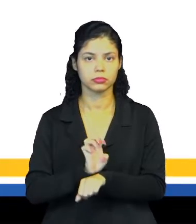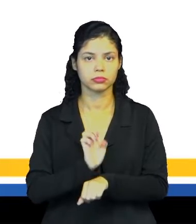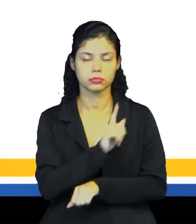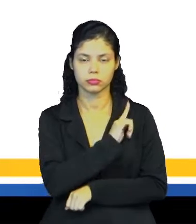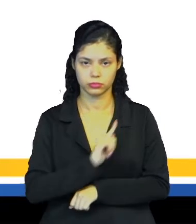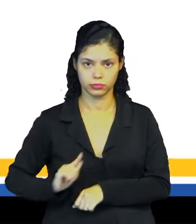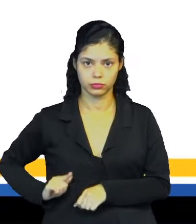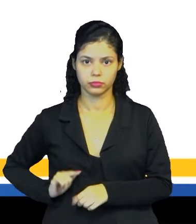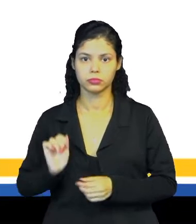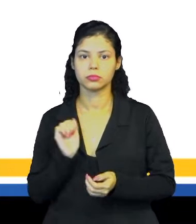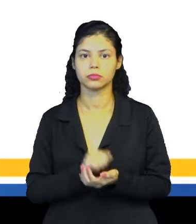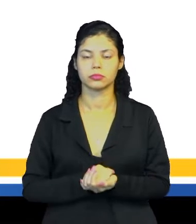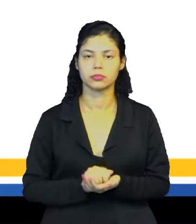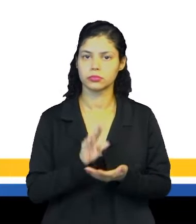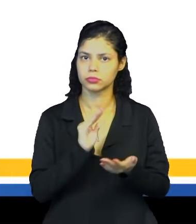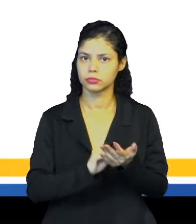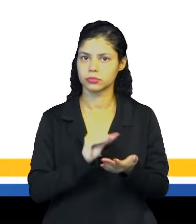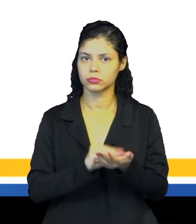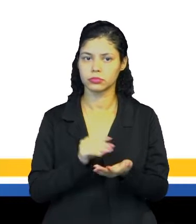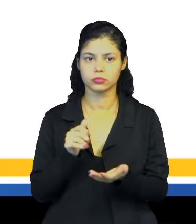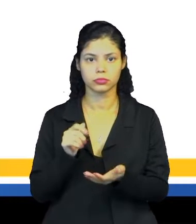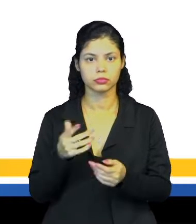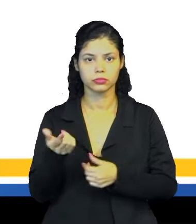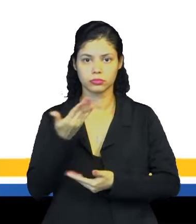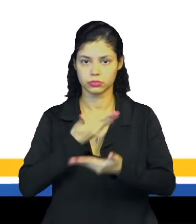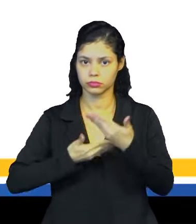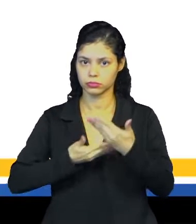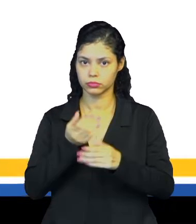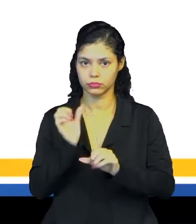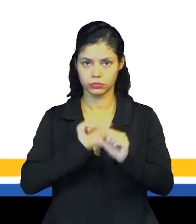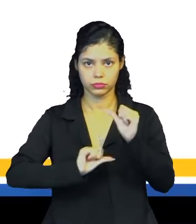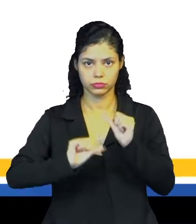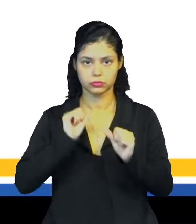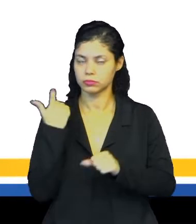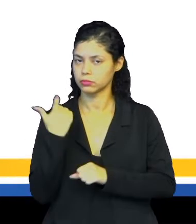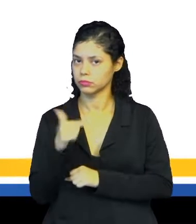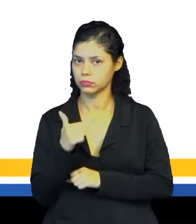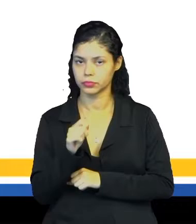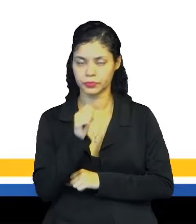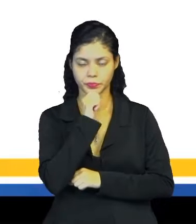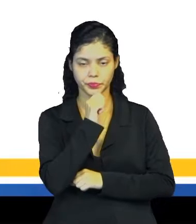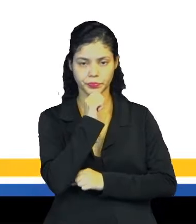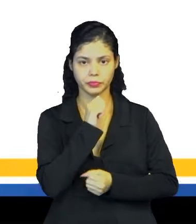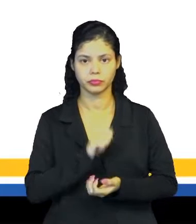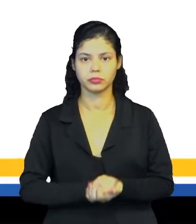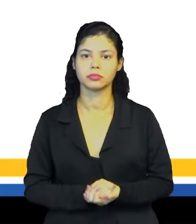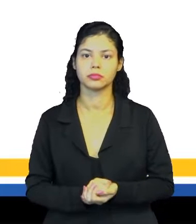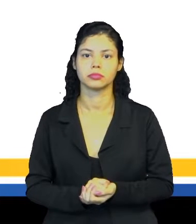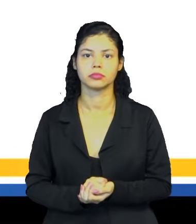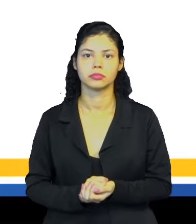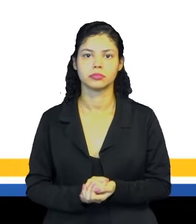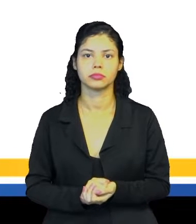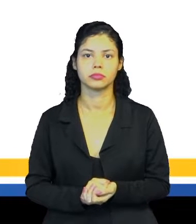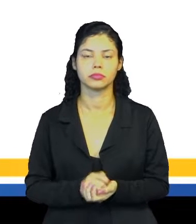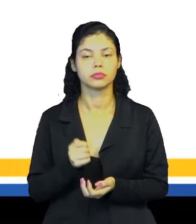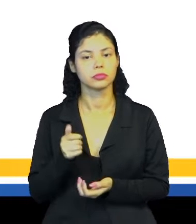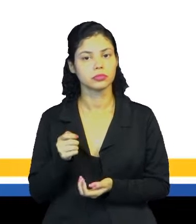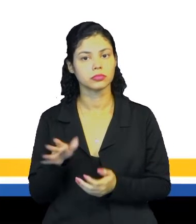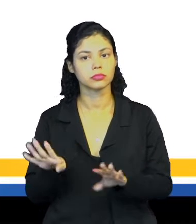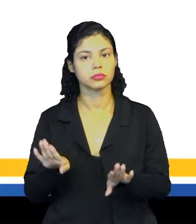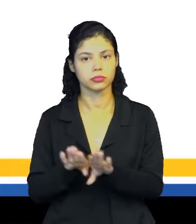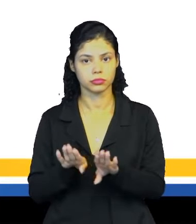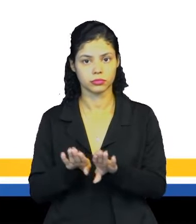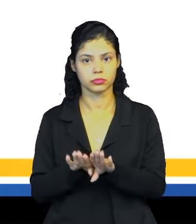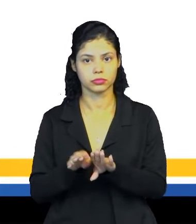governo. Ausência de moeda e de trocas mercantis, também não havia, né? Moeda de troca, não havia